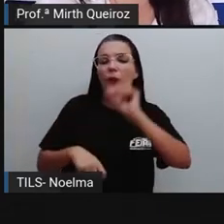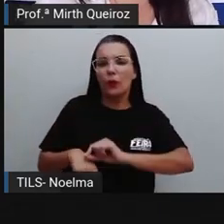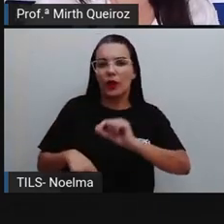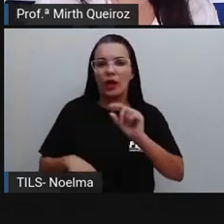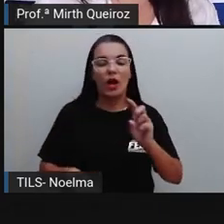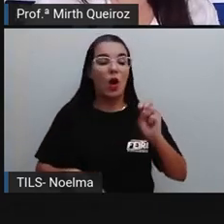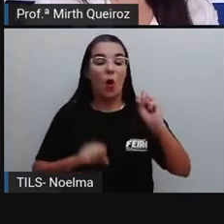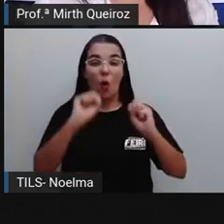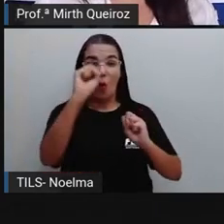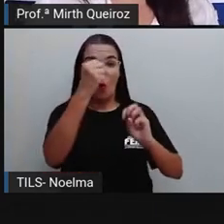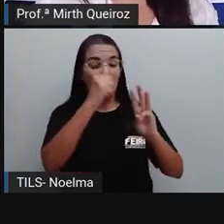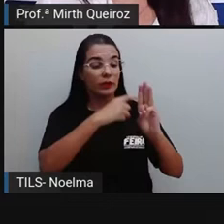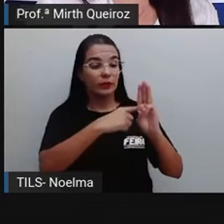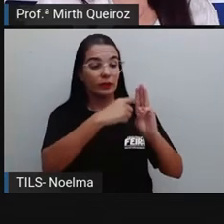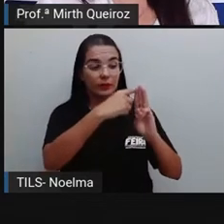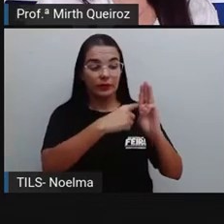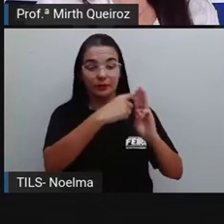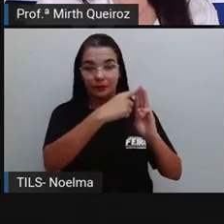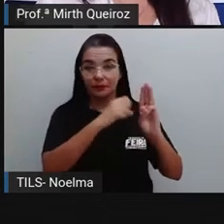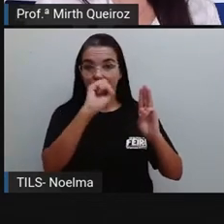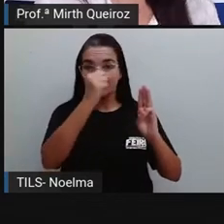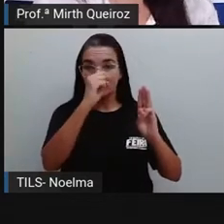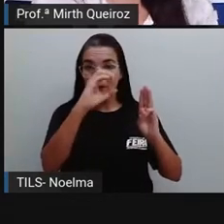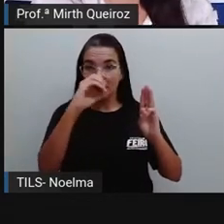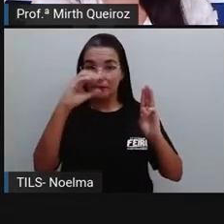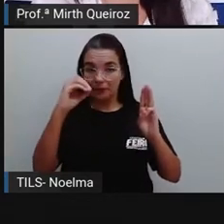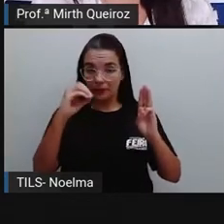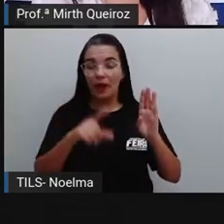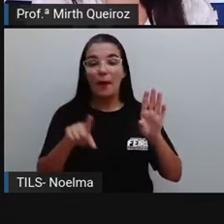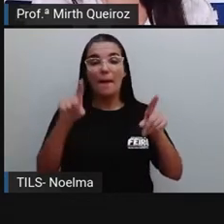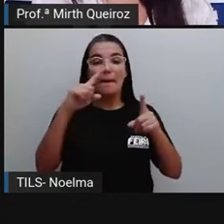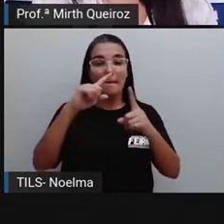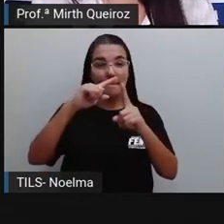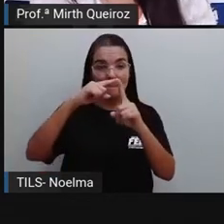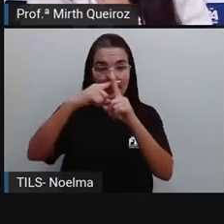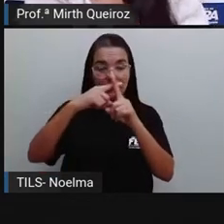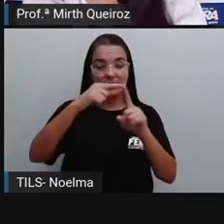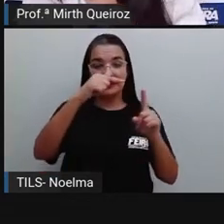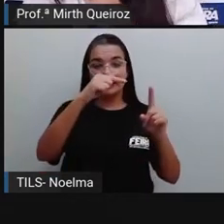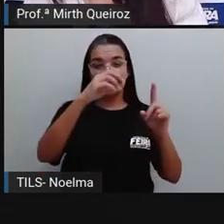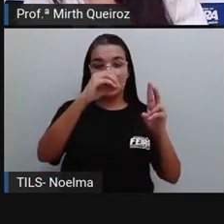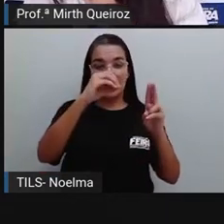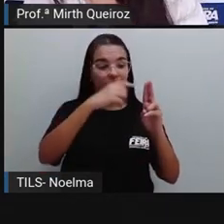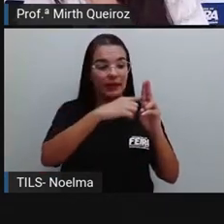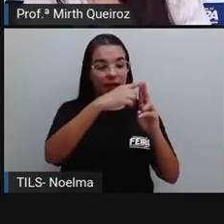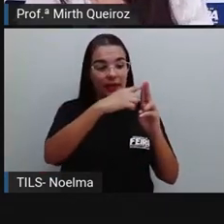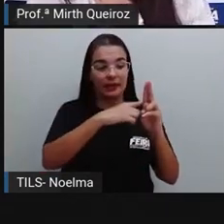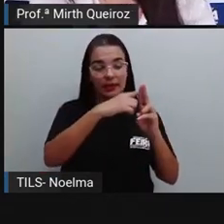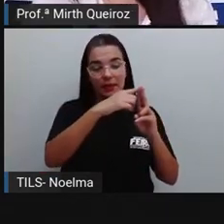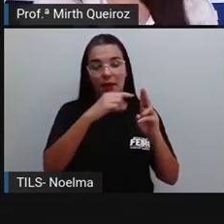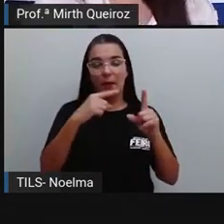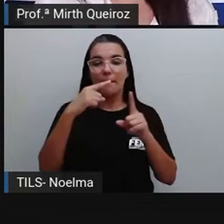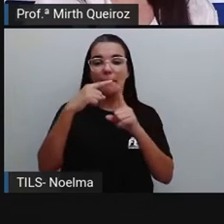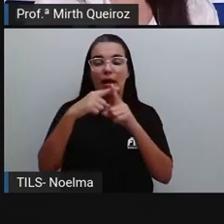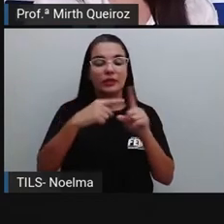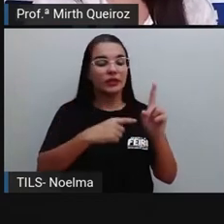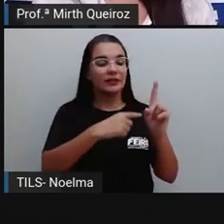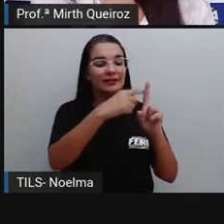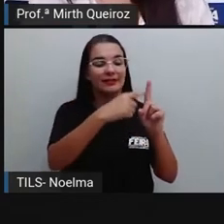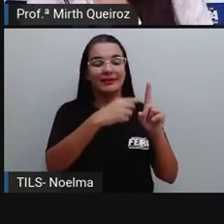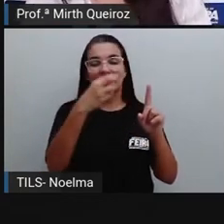ter oitocentos mais setenta mais três, que vai dar o quê?